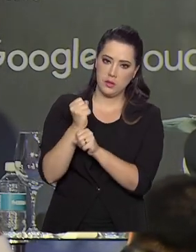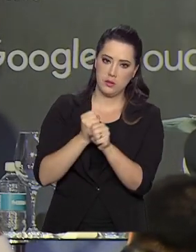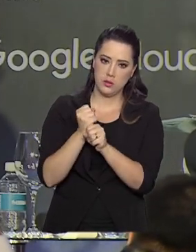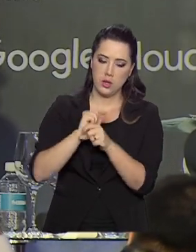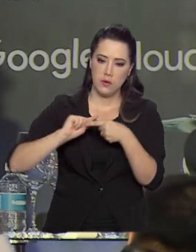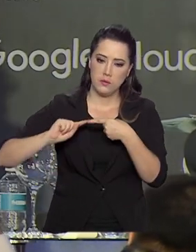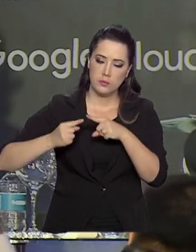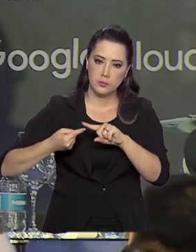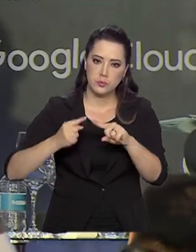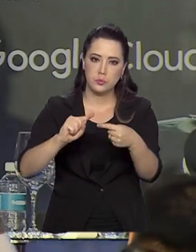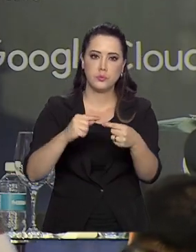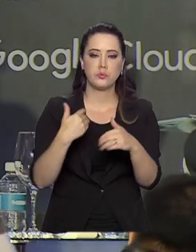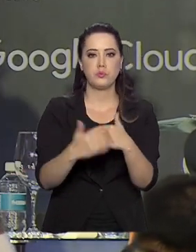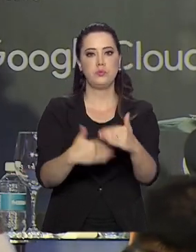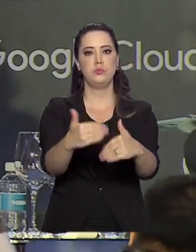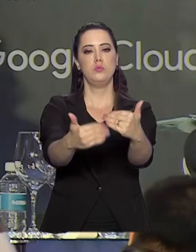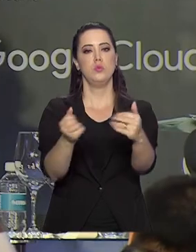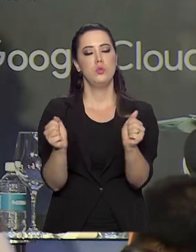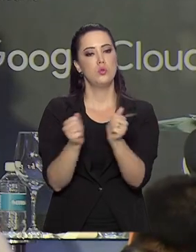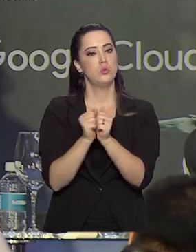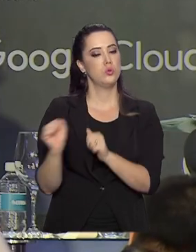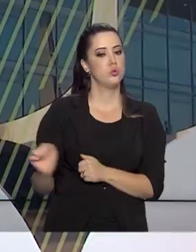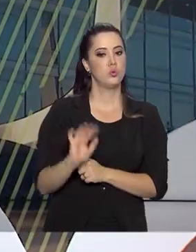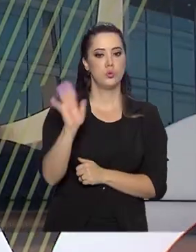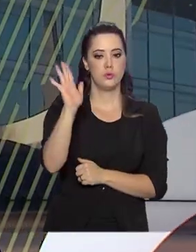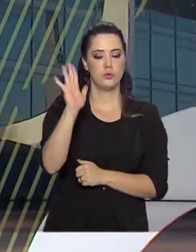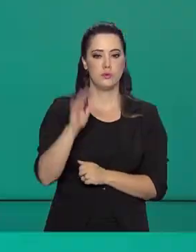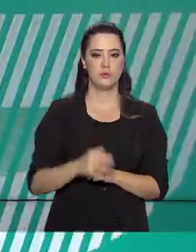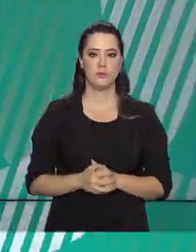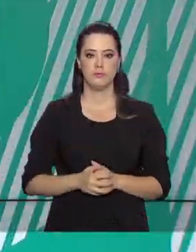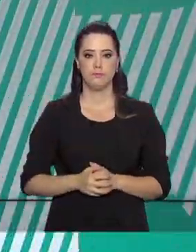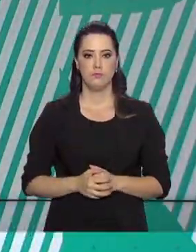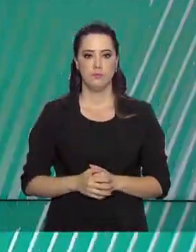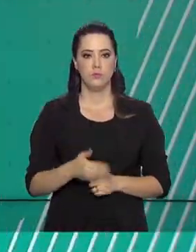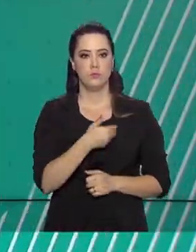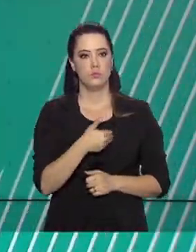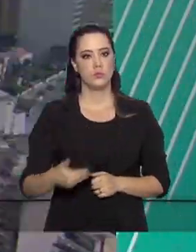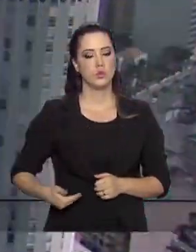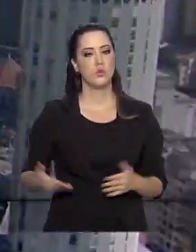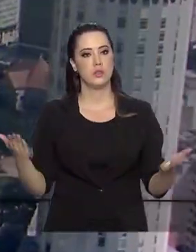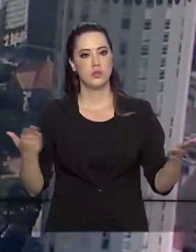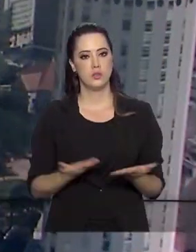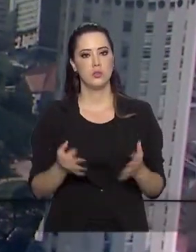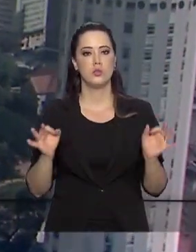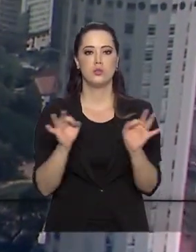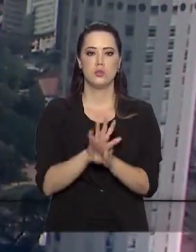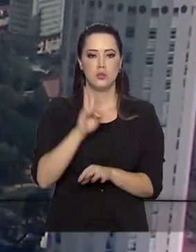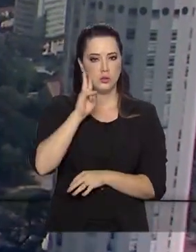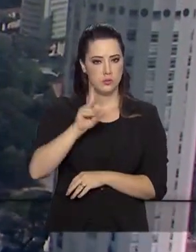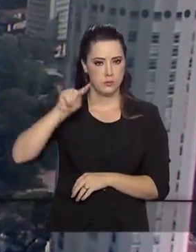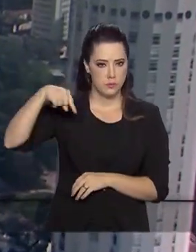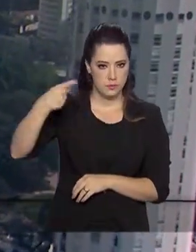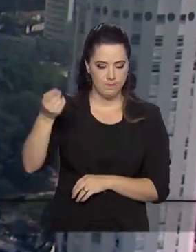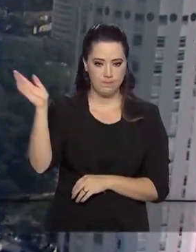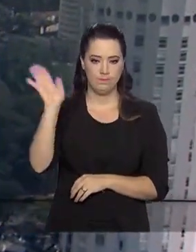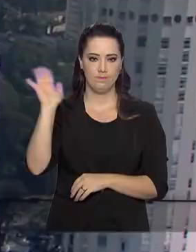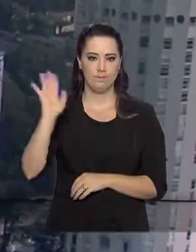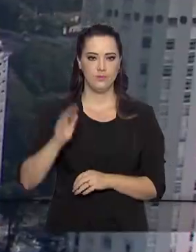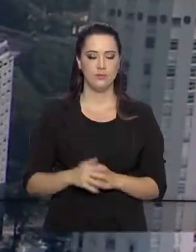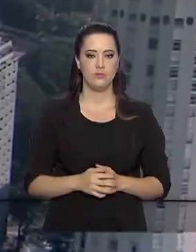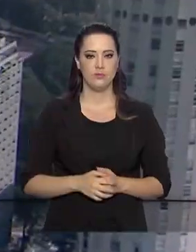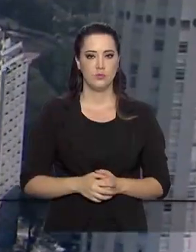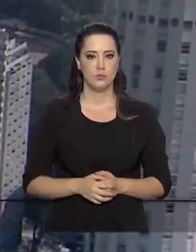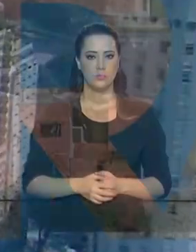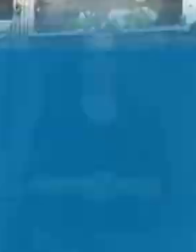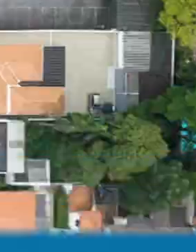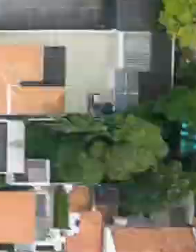combinação de crescimento com a inflação descendo. O governo agora fica por aqui. Nos vemos na próxima edição. Até